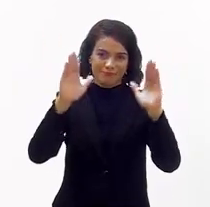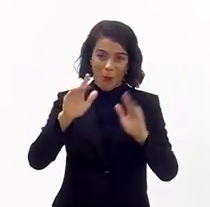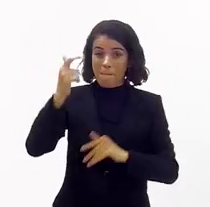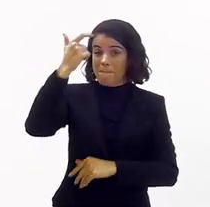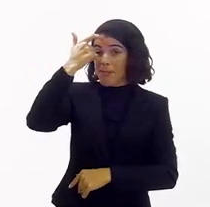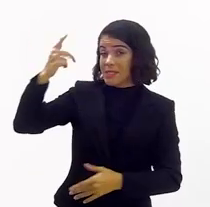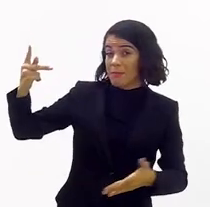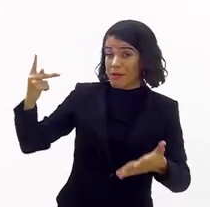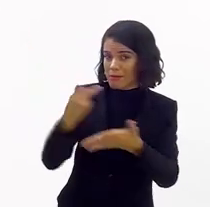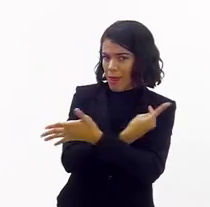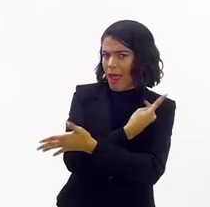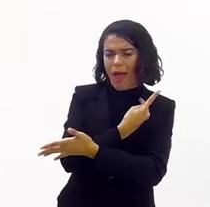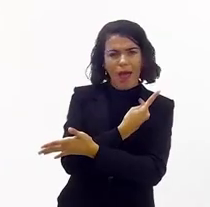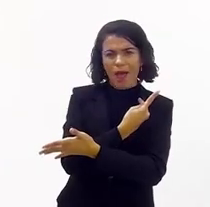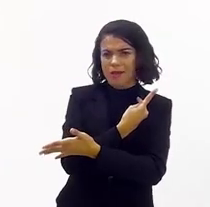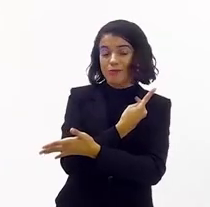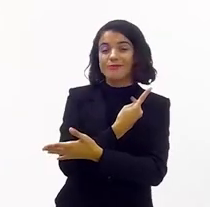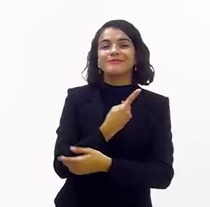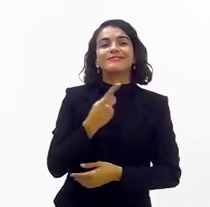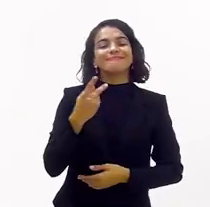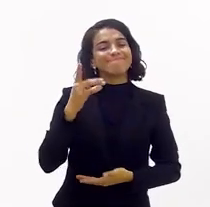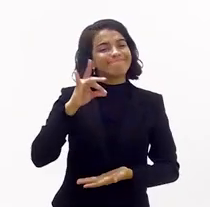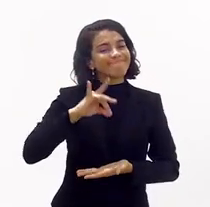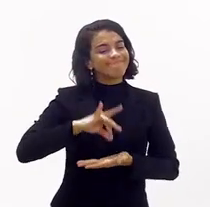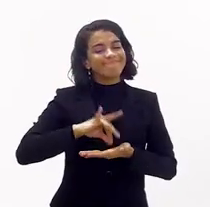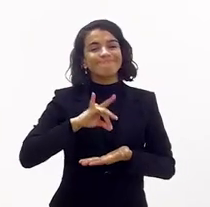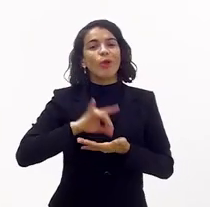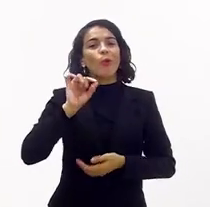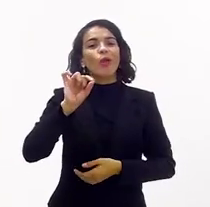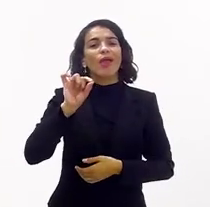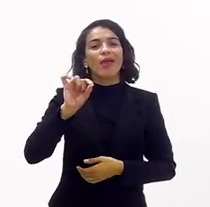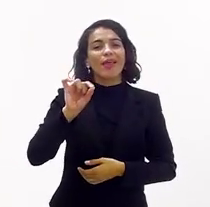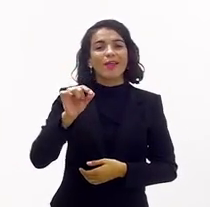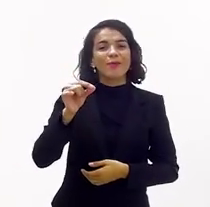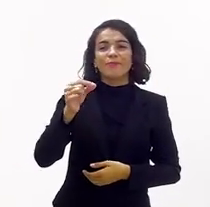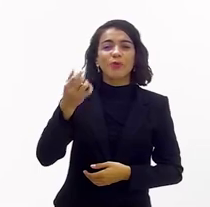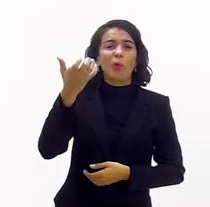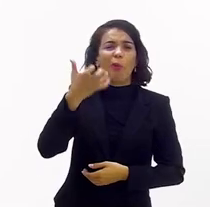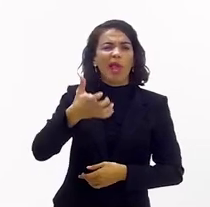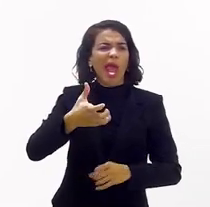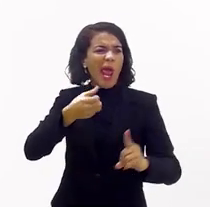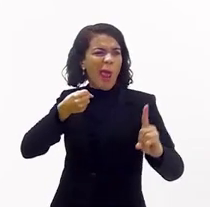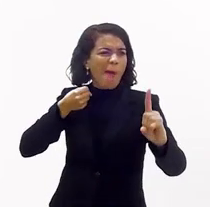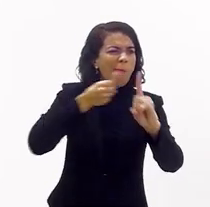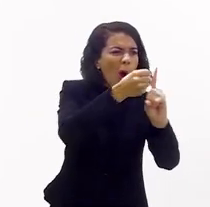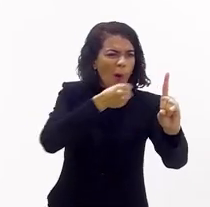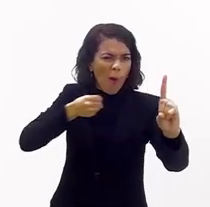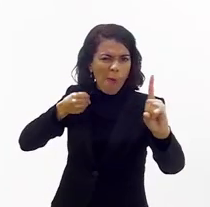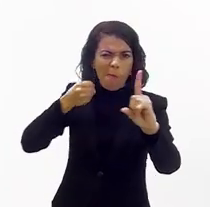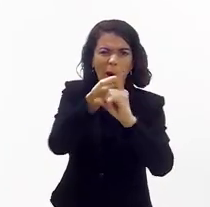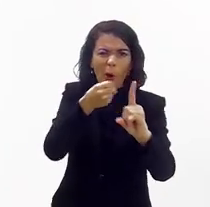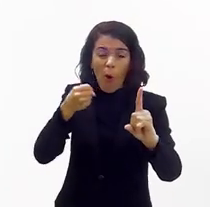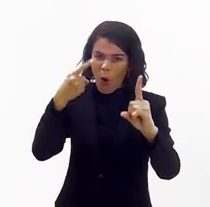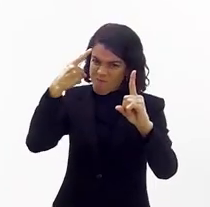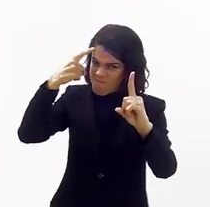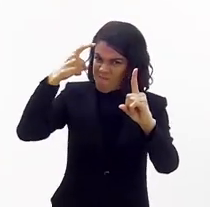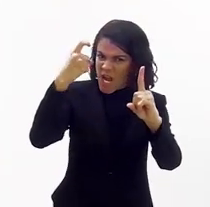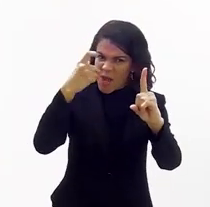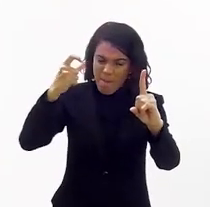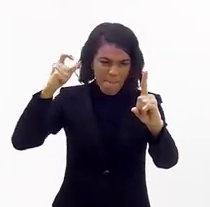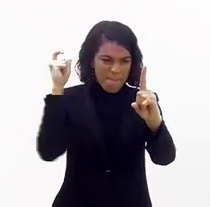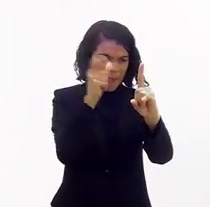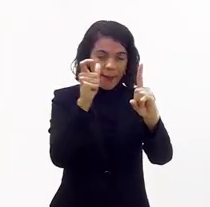pensamento errôneo que ele tem e ele realmente não vai querer agredir ninguém ou ele não vai